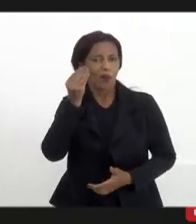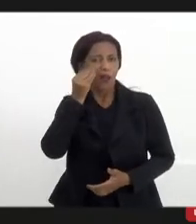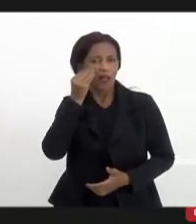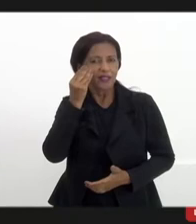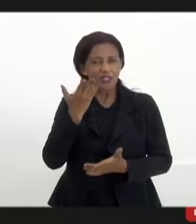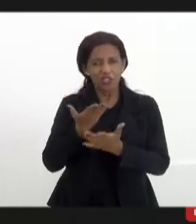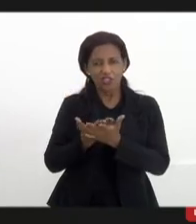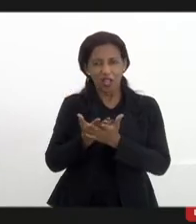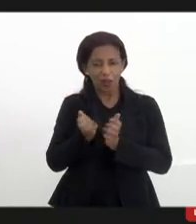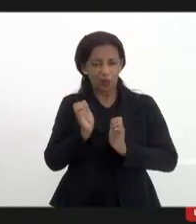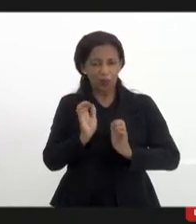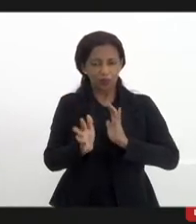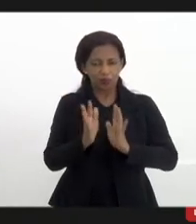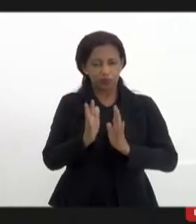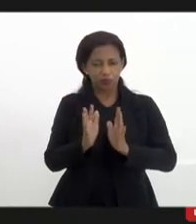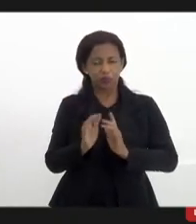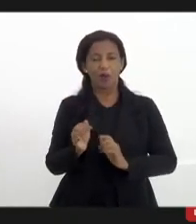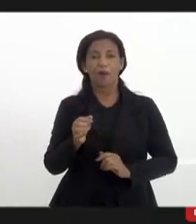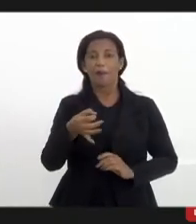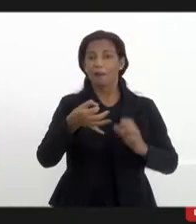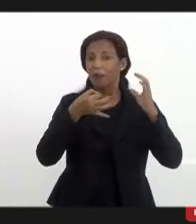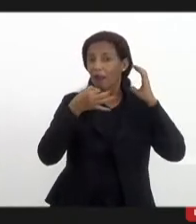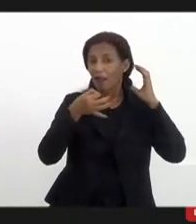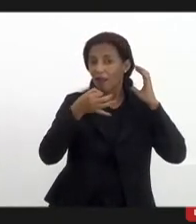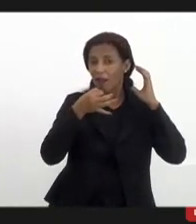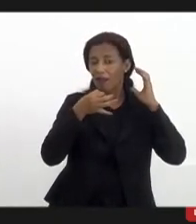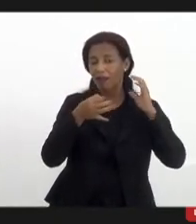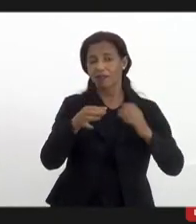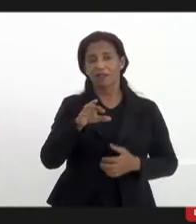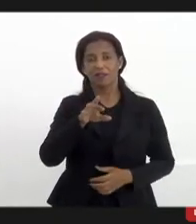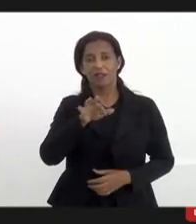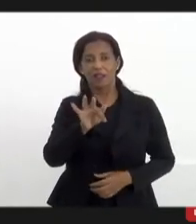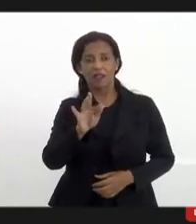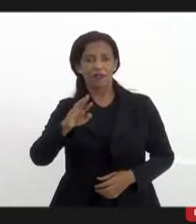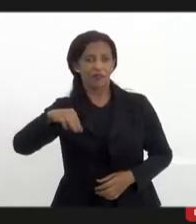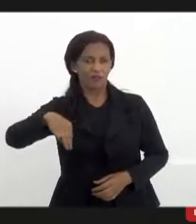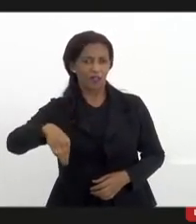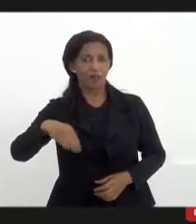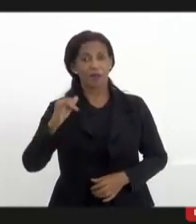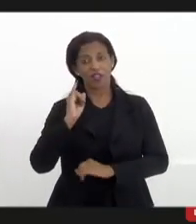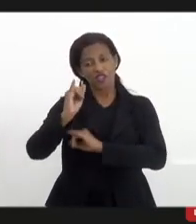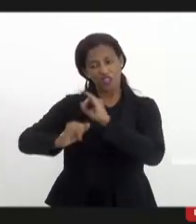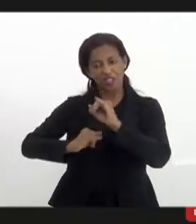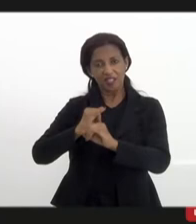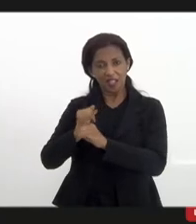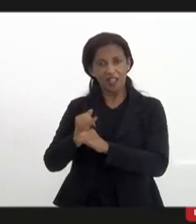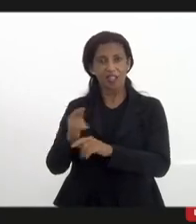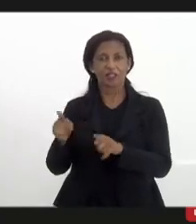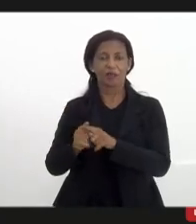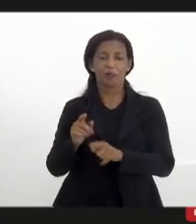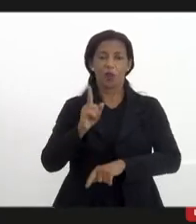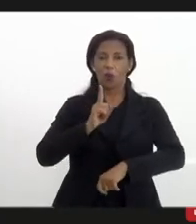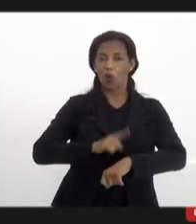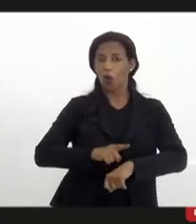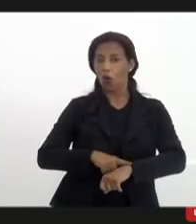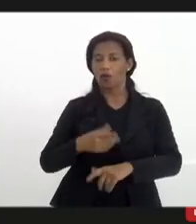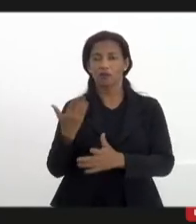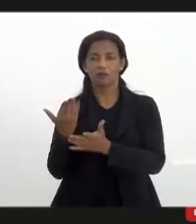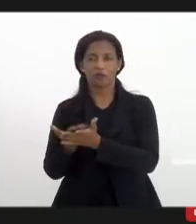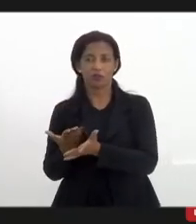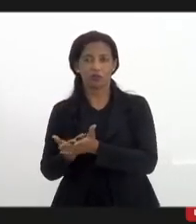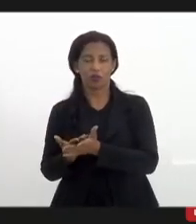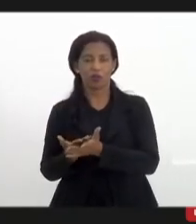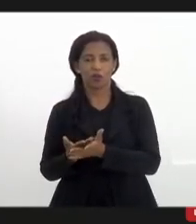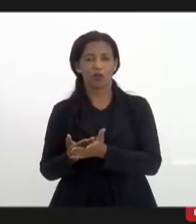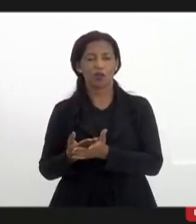a aula pela rádio FM e quem tem internet assistia para a internet se chama programa hora da escola com a